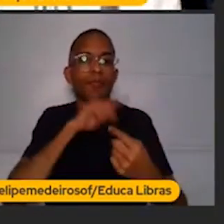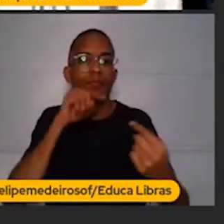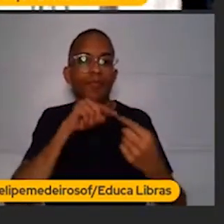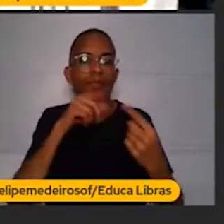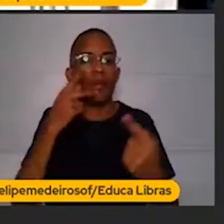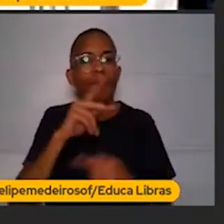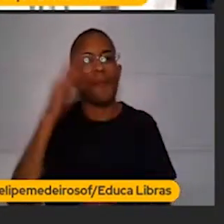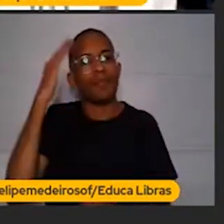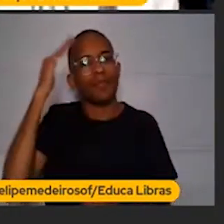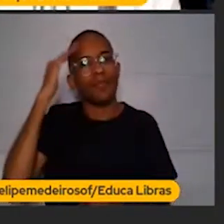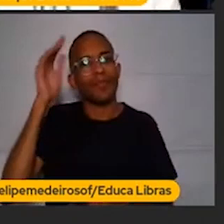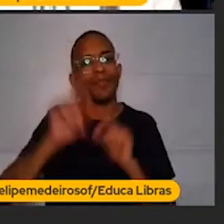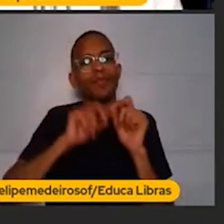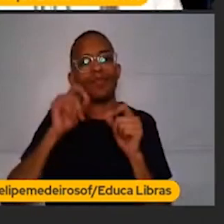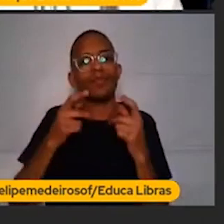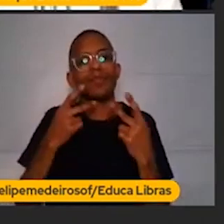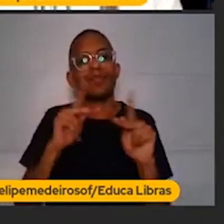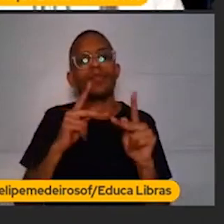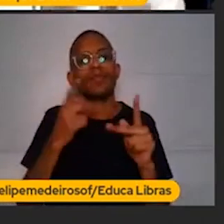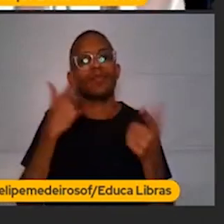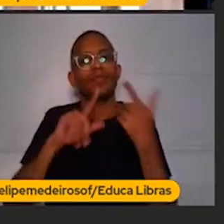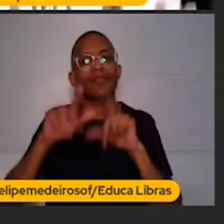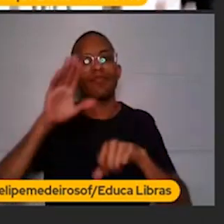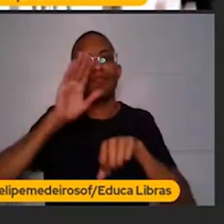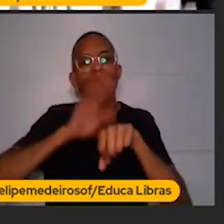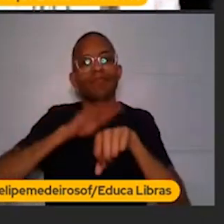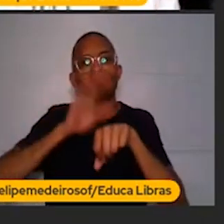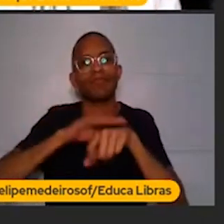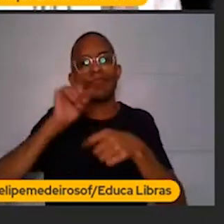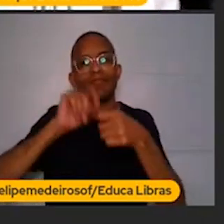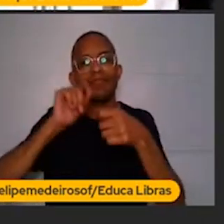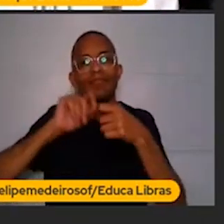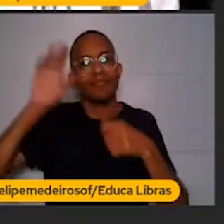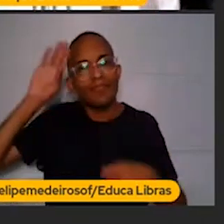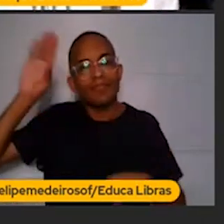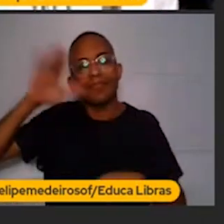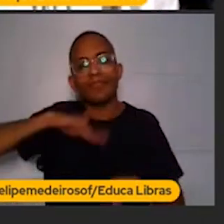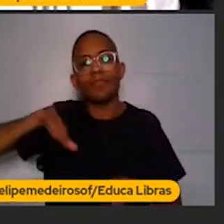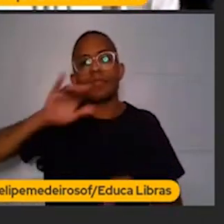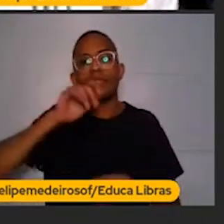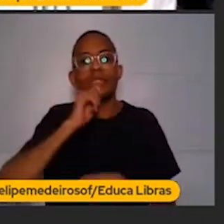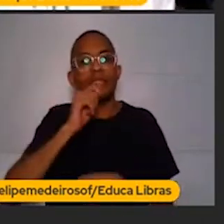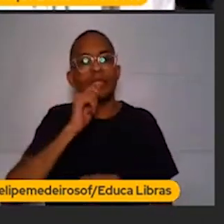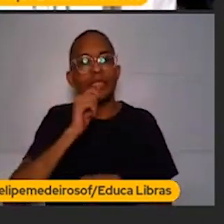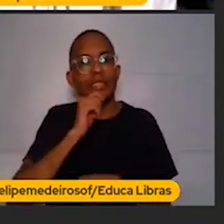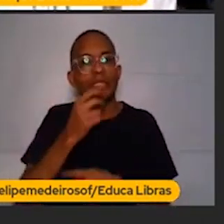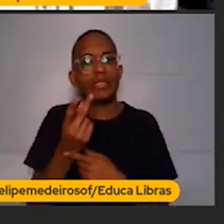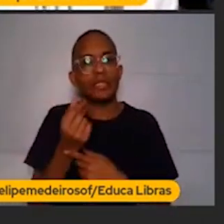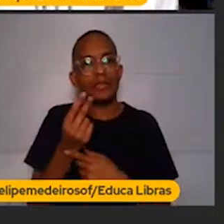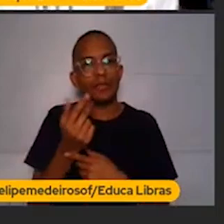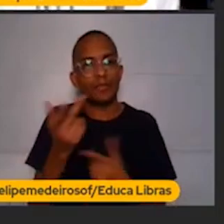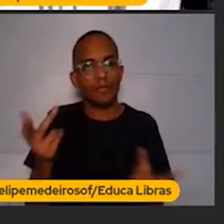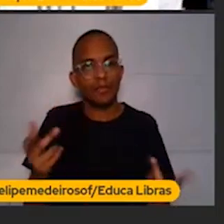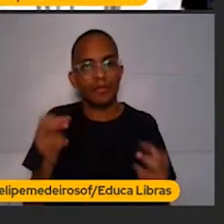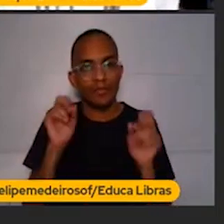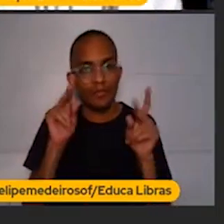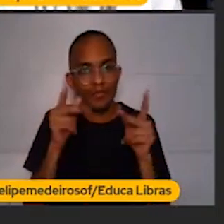entenda exatamente aquilo que você consegue fazer, principalmente sem gastar dinheiro. Beleza?